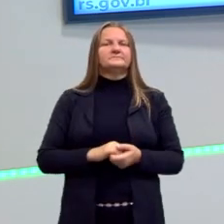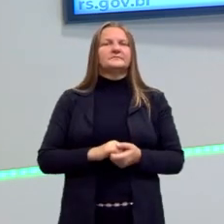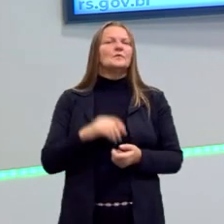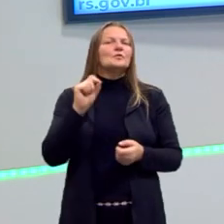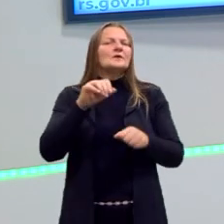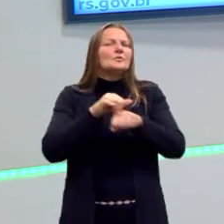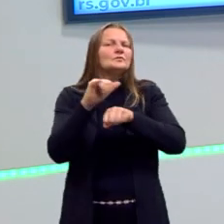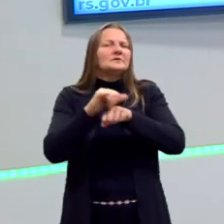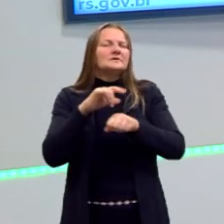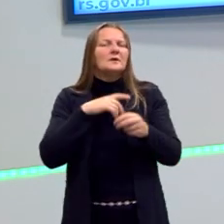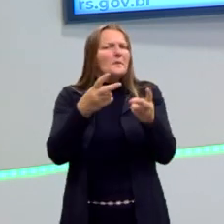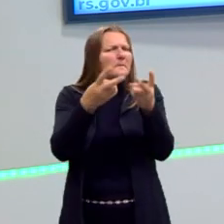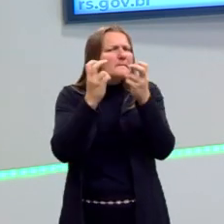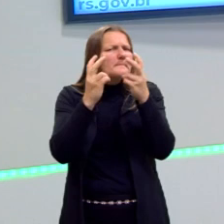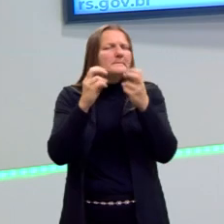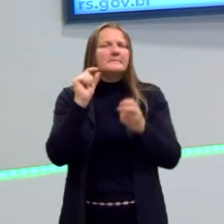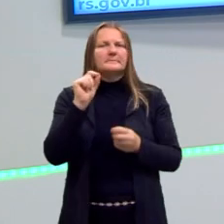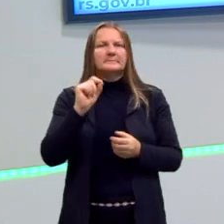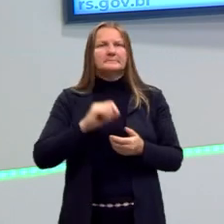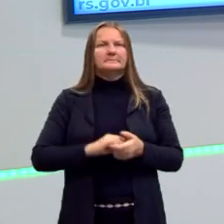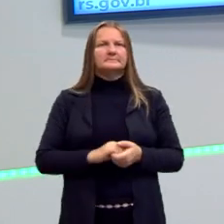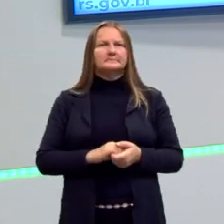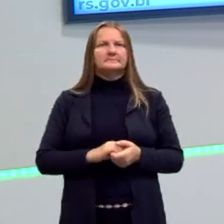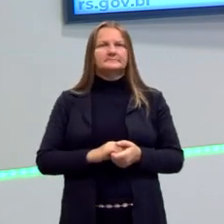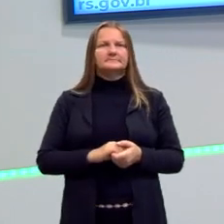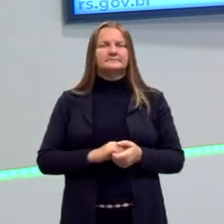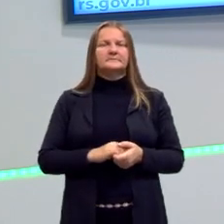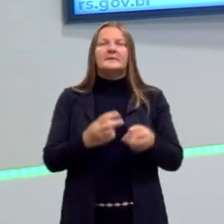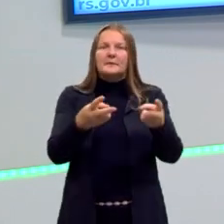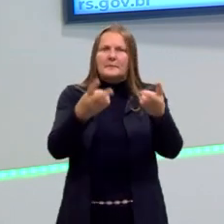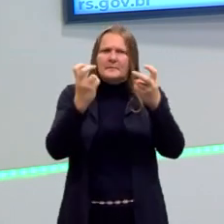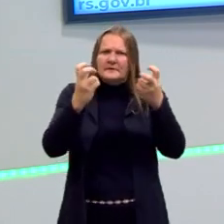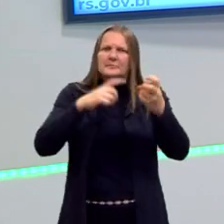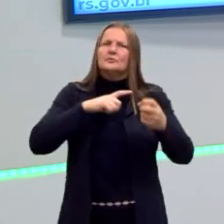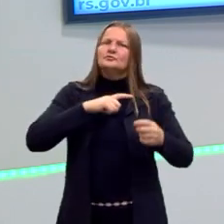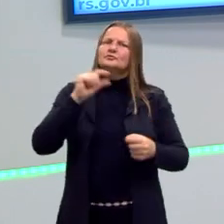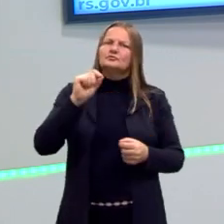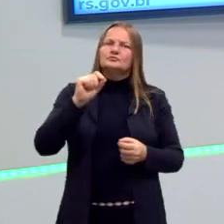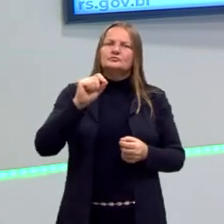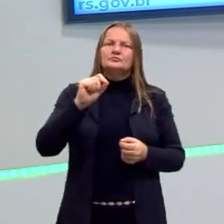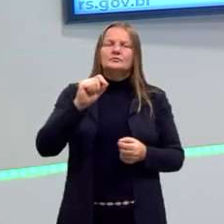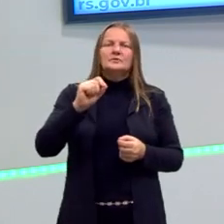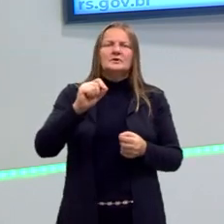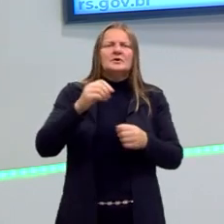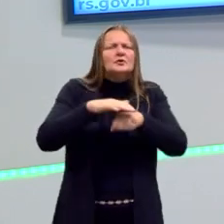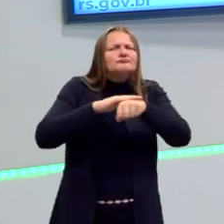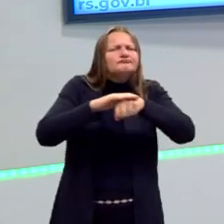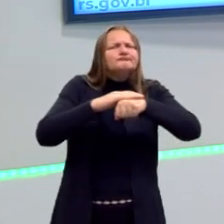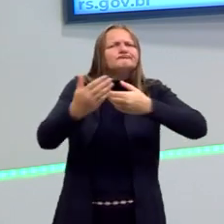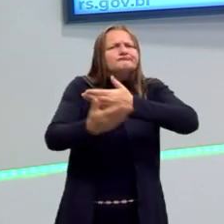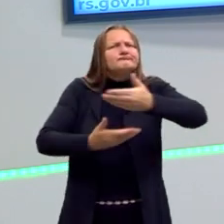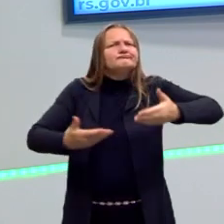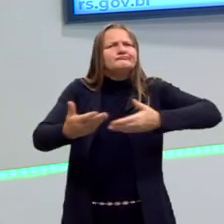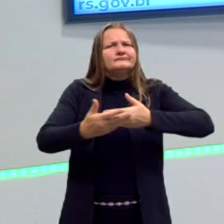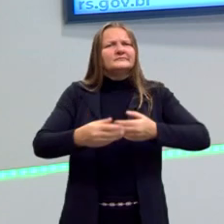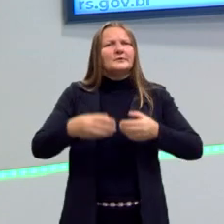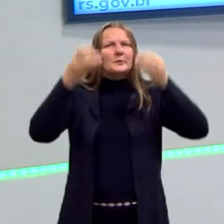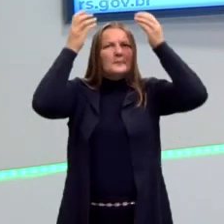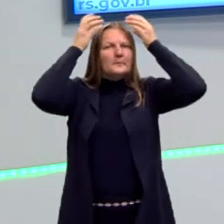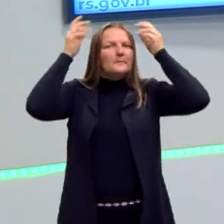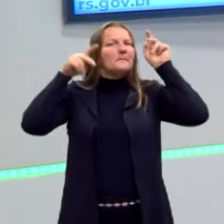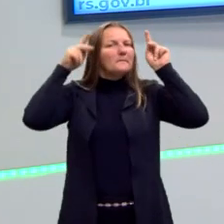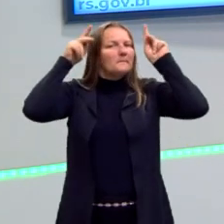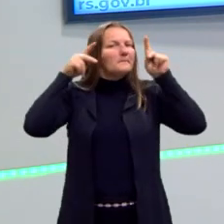ele percebe várias coisas. Ele percebeu que aquela conversa de que o bom príncipe